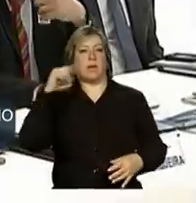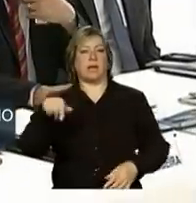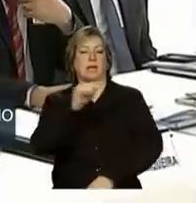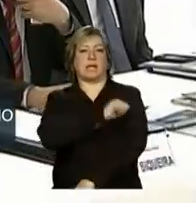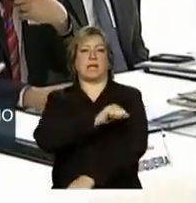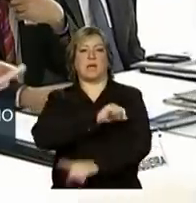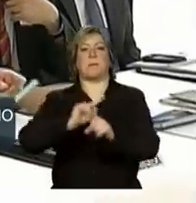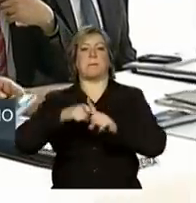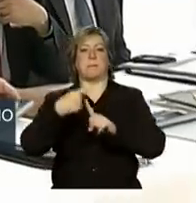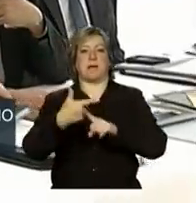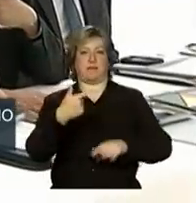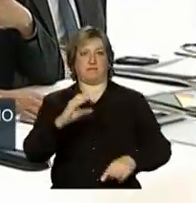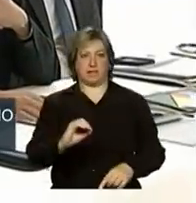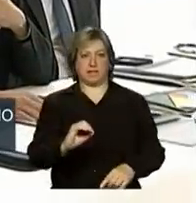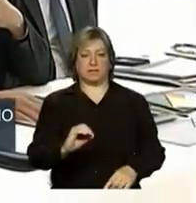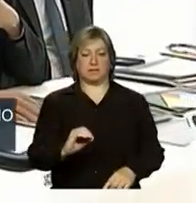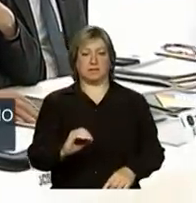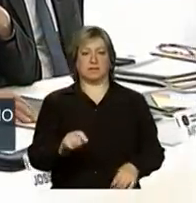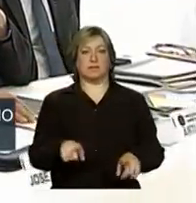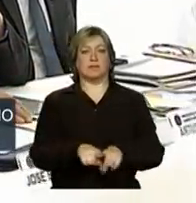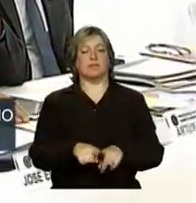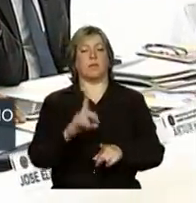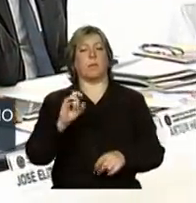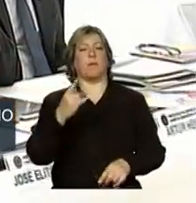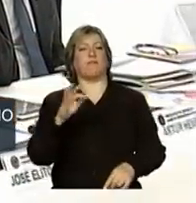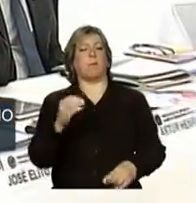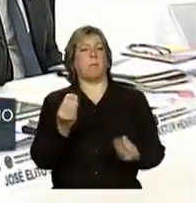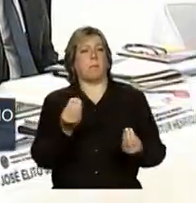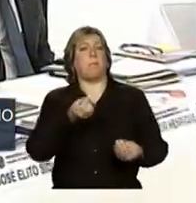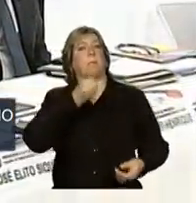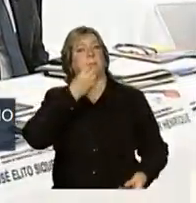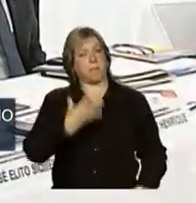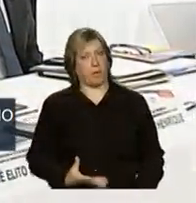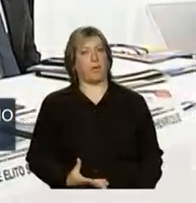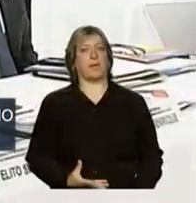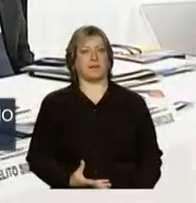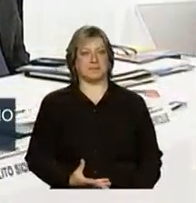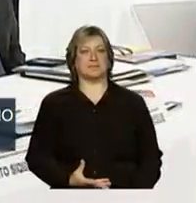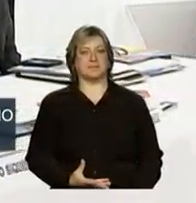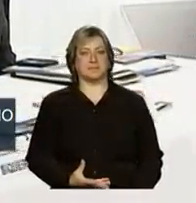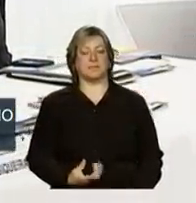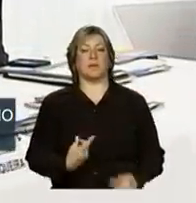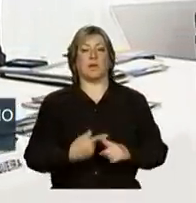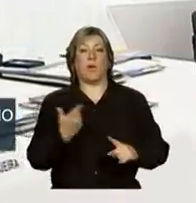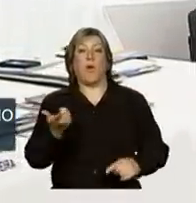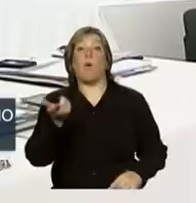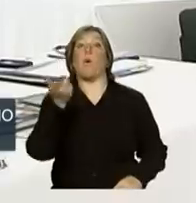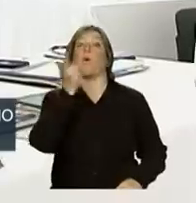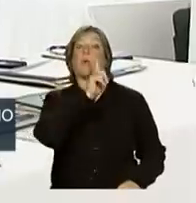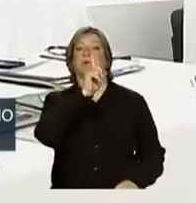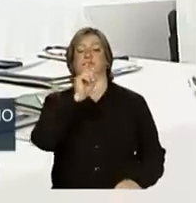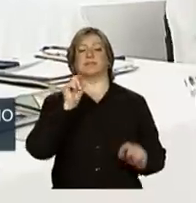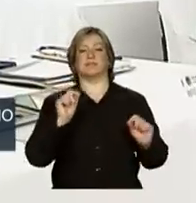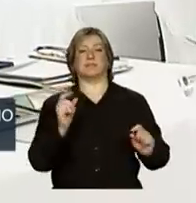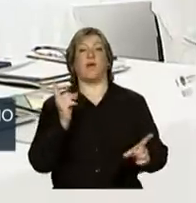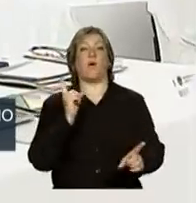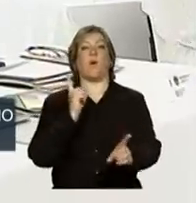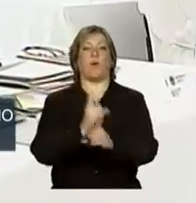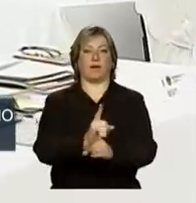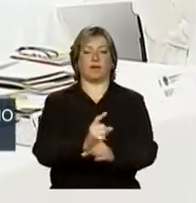Rio+, de maneira extremamente positiva, na medida em que conseguiu encontrar,